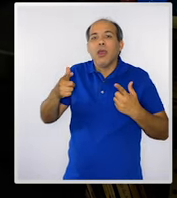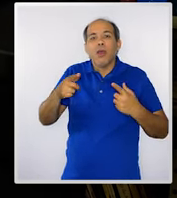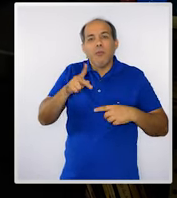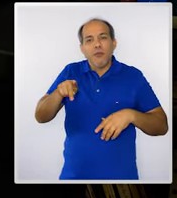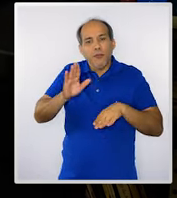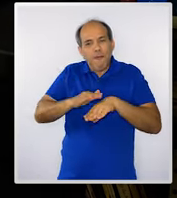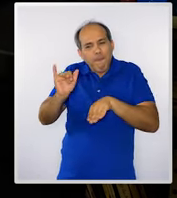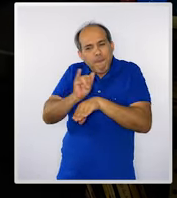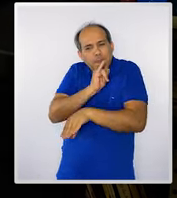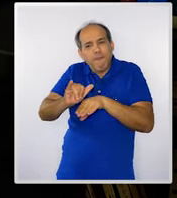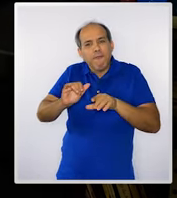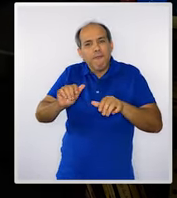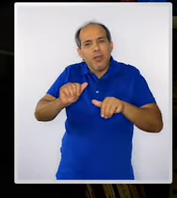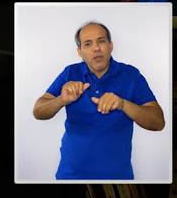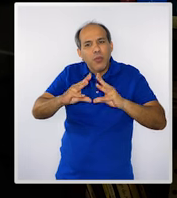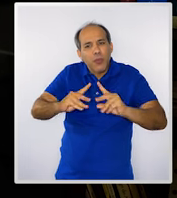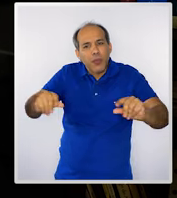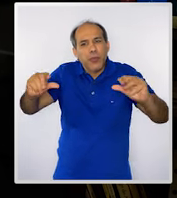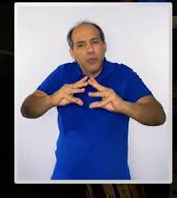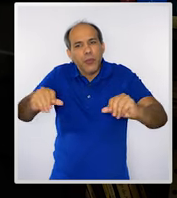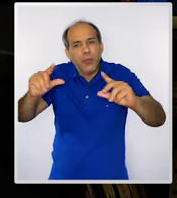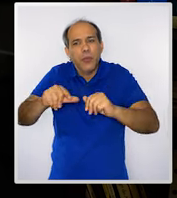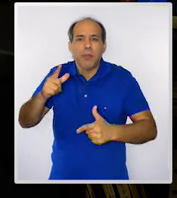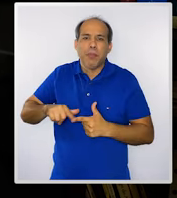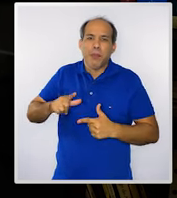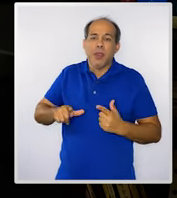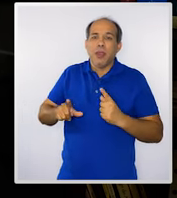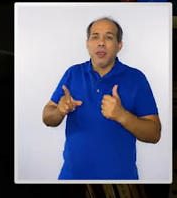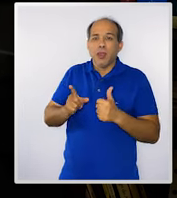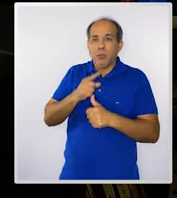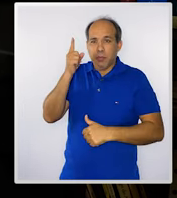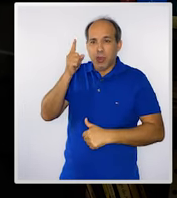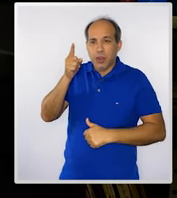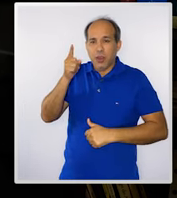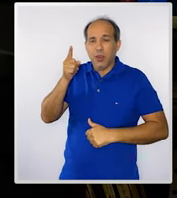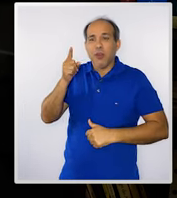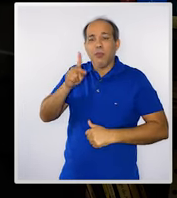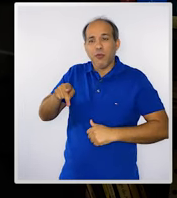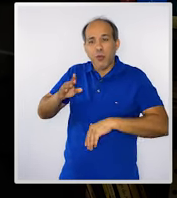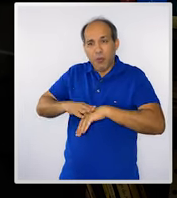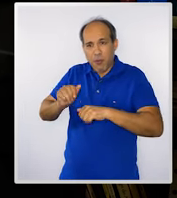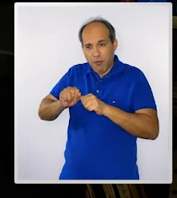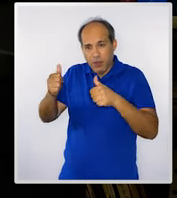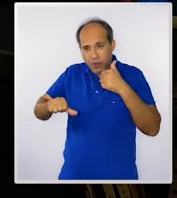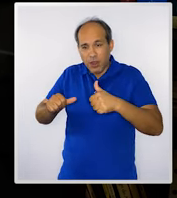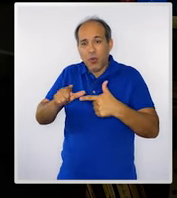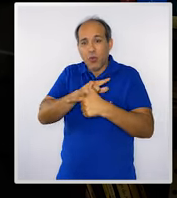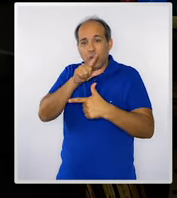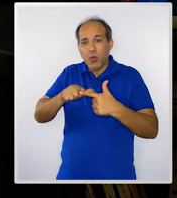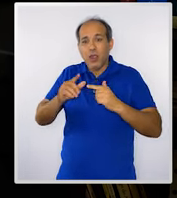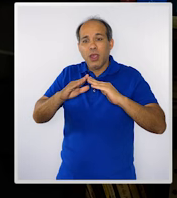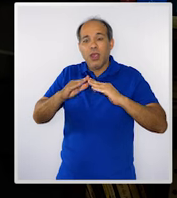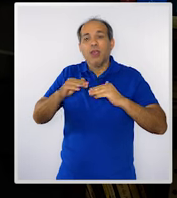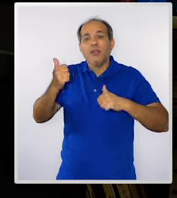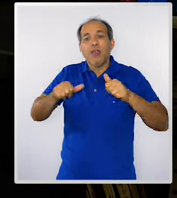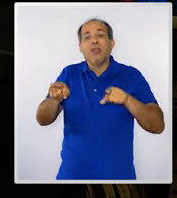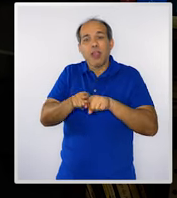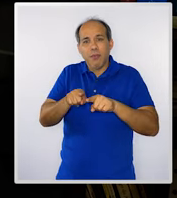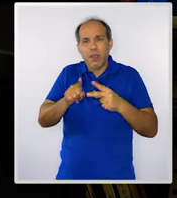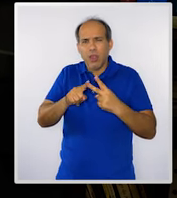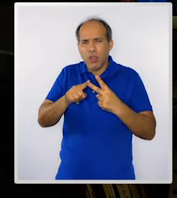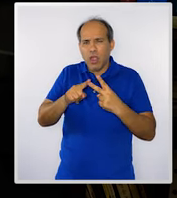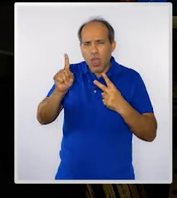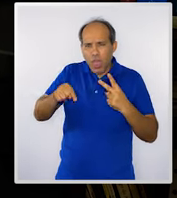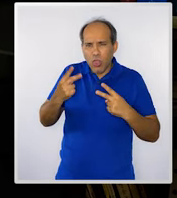avaliações. Uma feita pela escola, mensalmente, e a outra feita pela Casa de Avaliação, mas em quanto